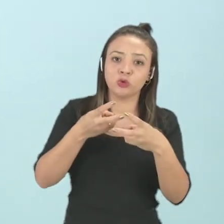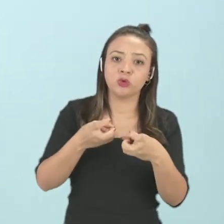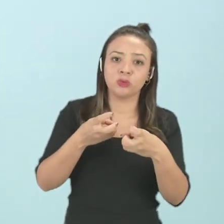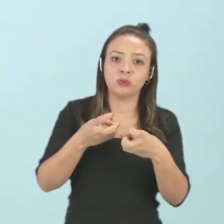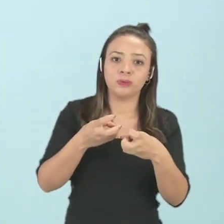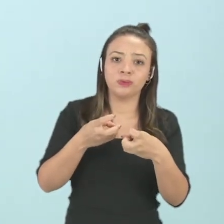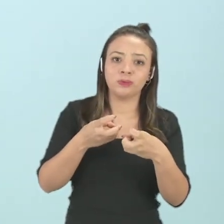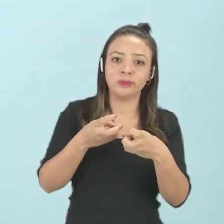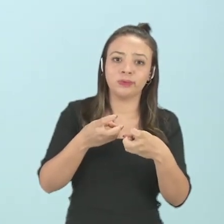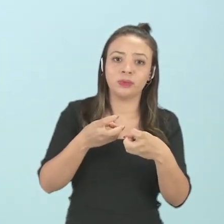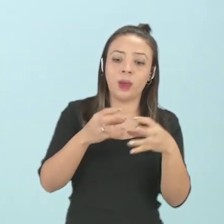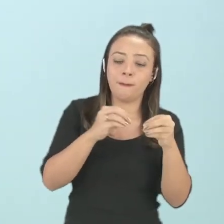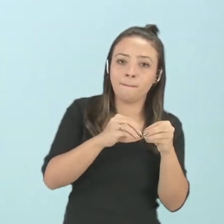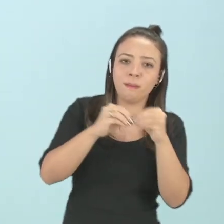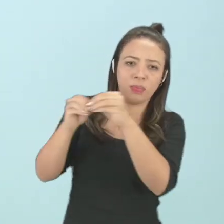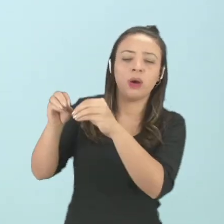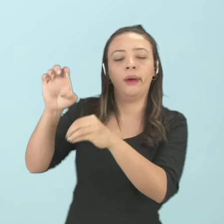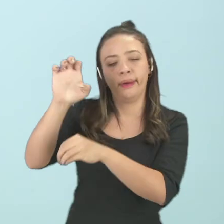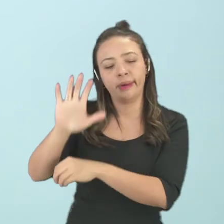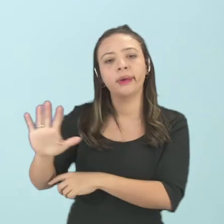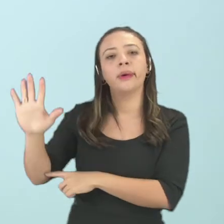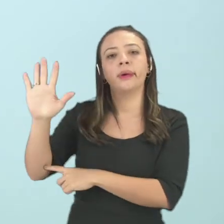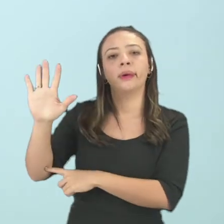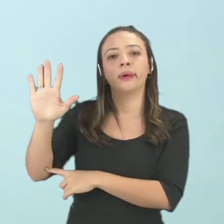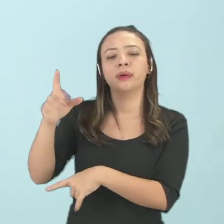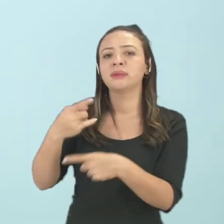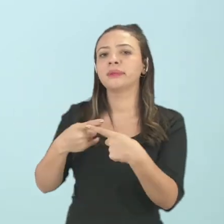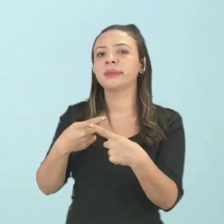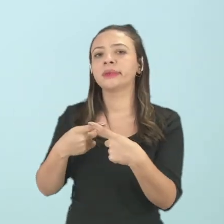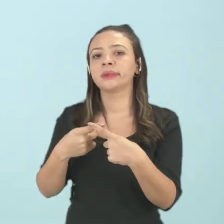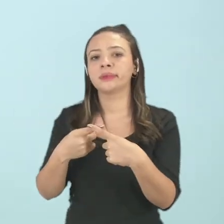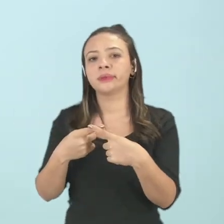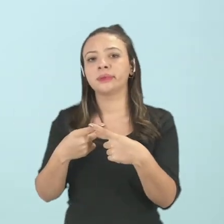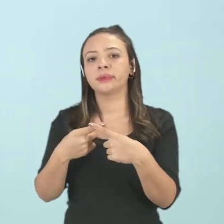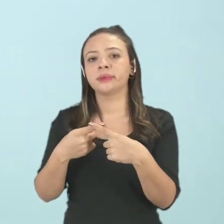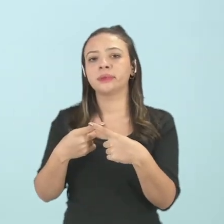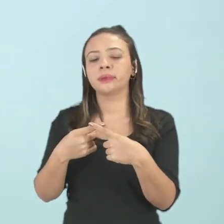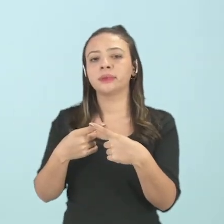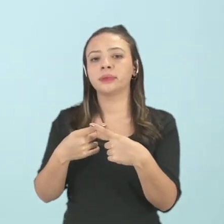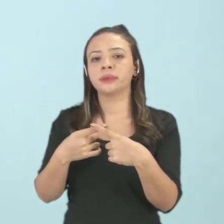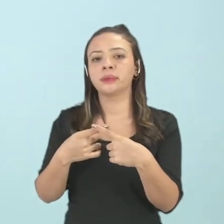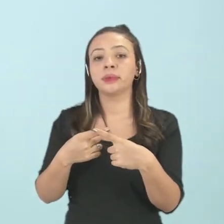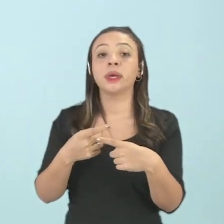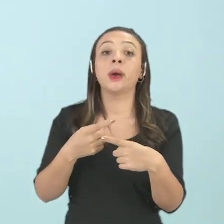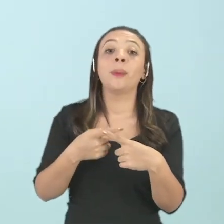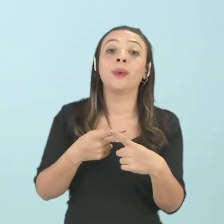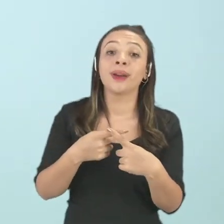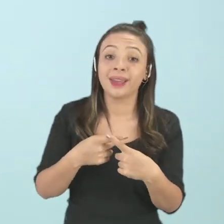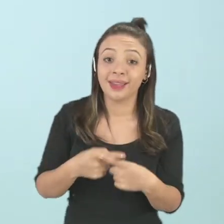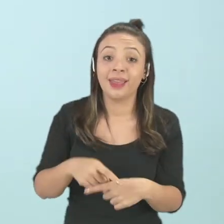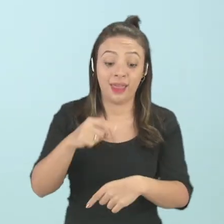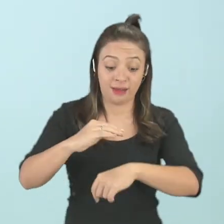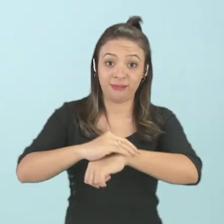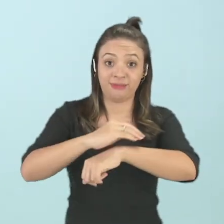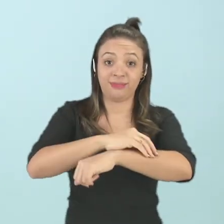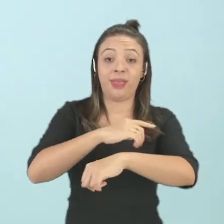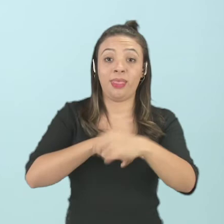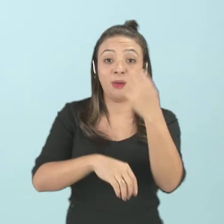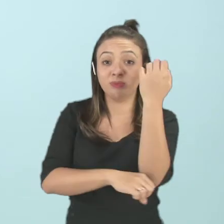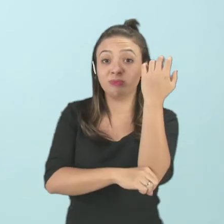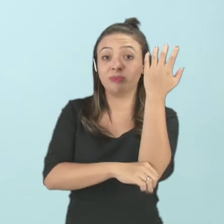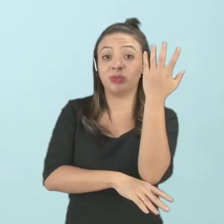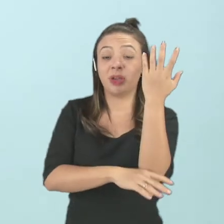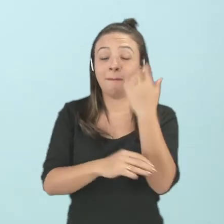principalmente para a Europa, porque devido a uma secreção que ela libera, que é